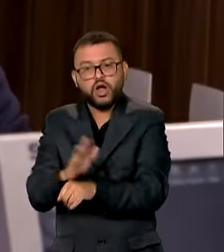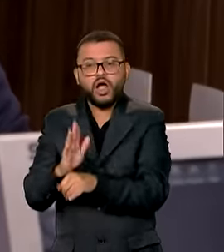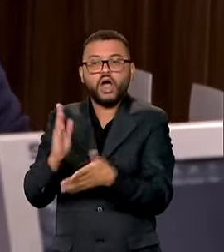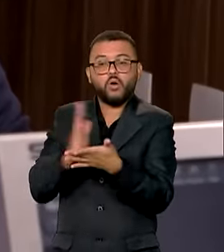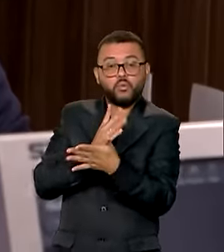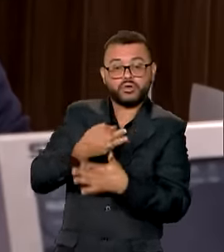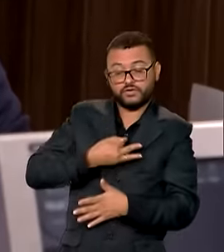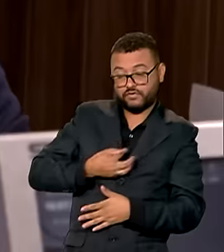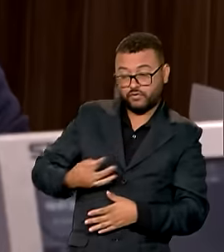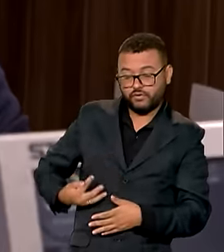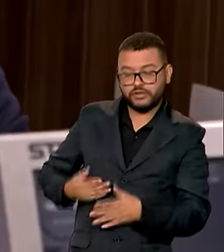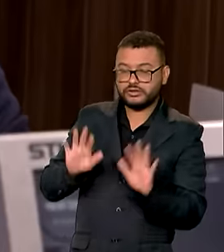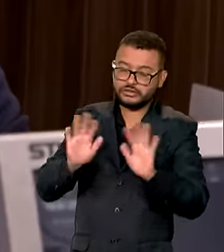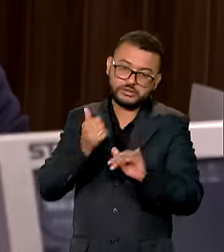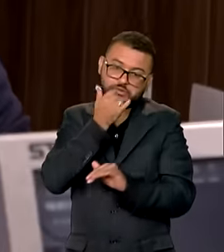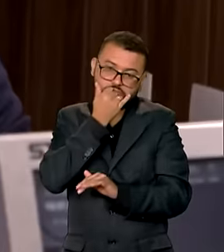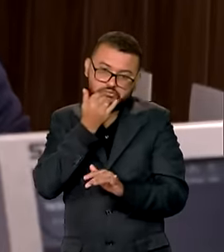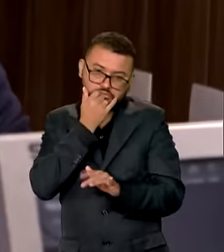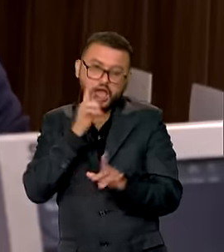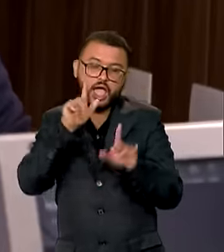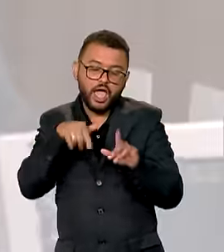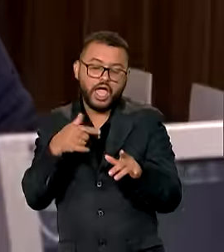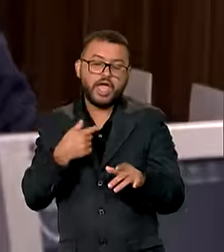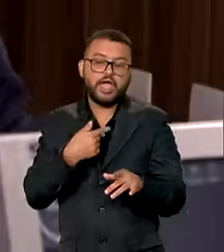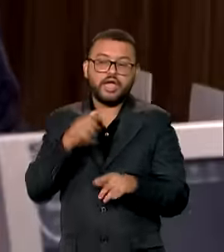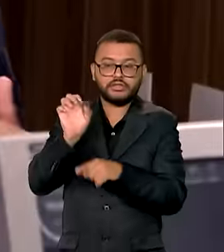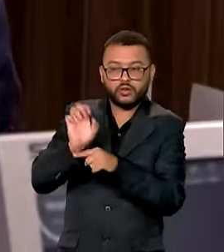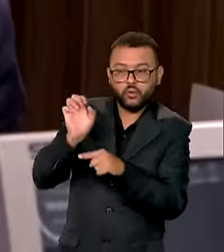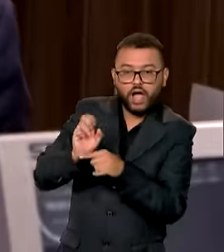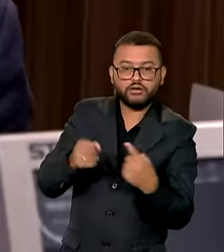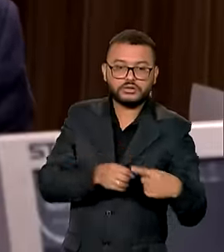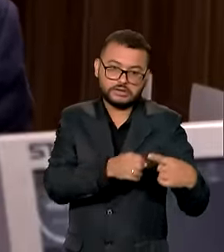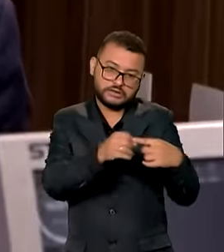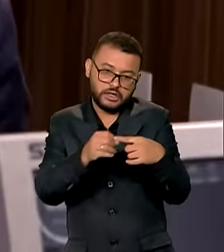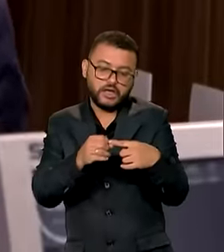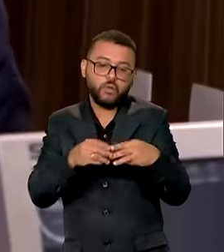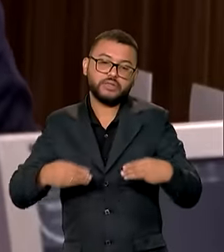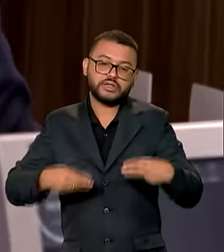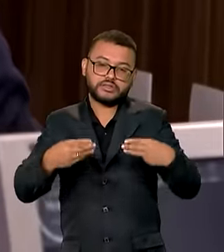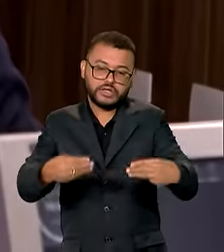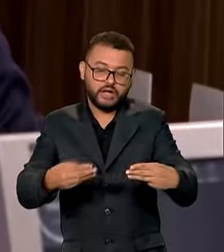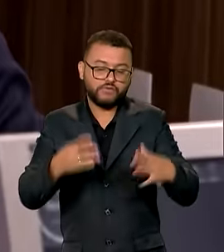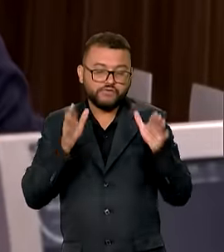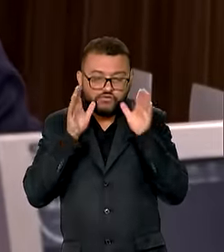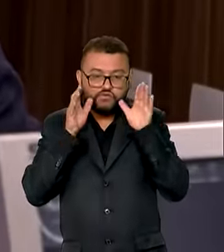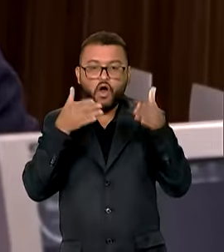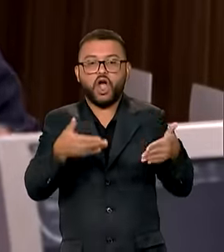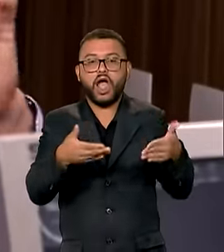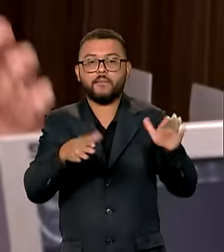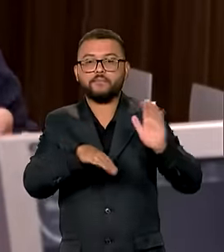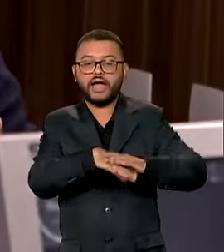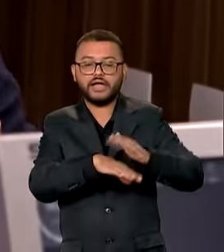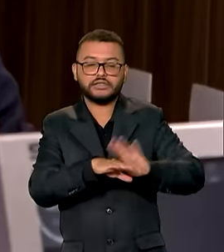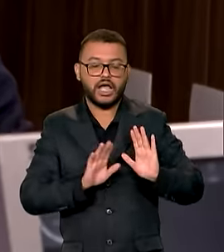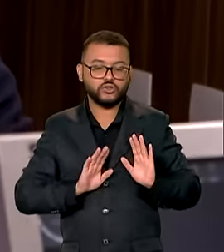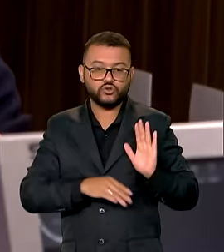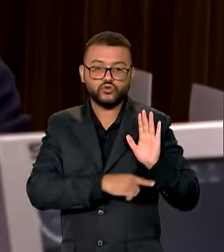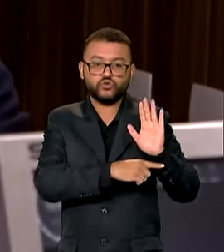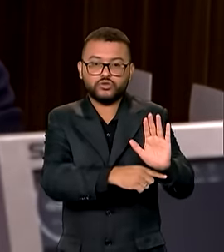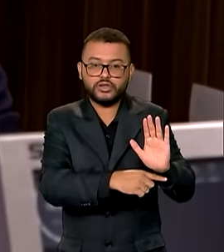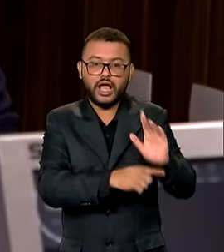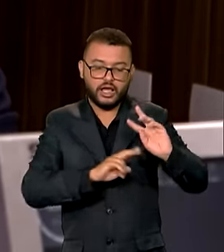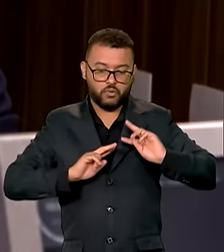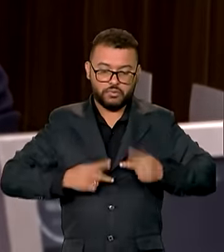estaduais ou municipais. No Ministério da Integração está mais voltado para ajuda humanitária,